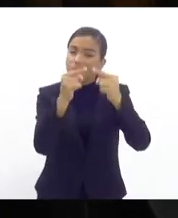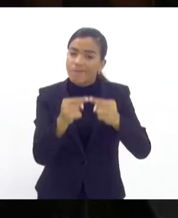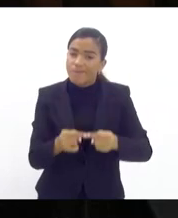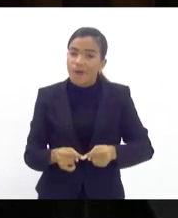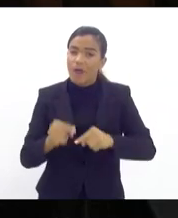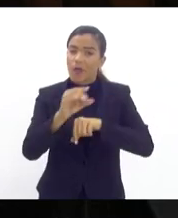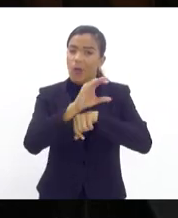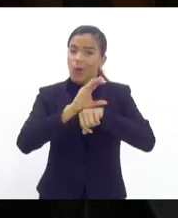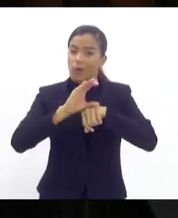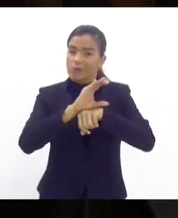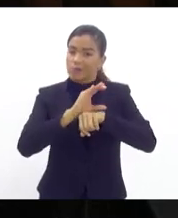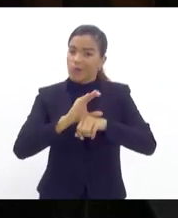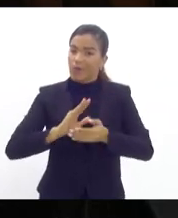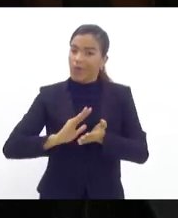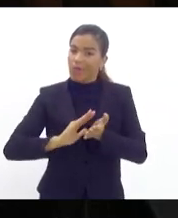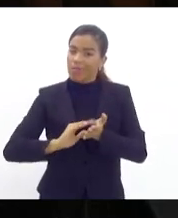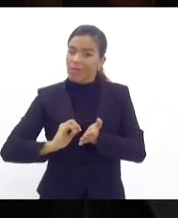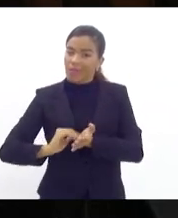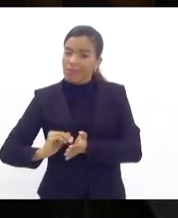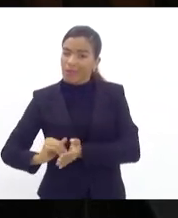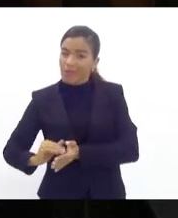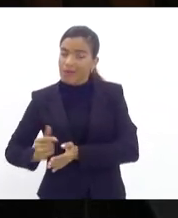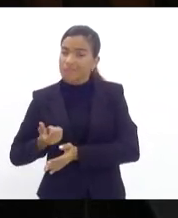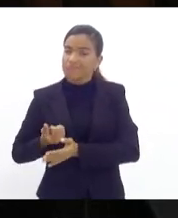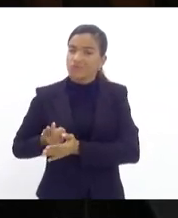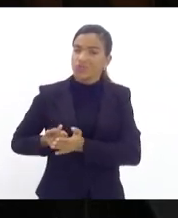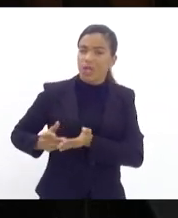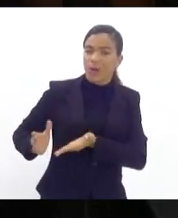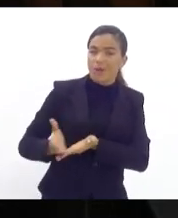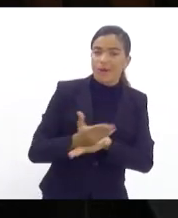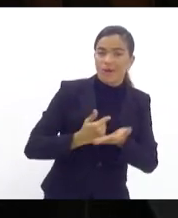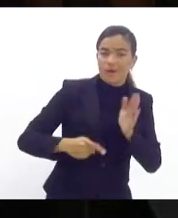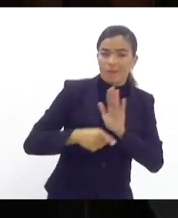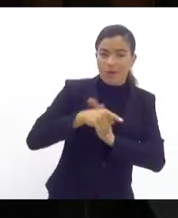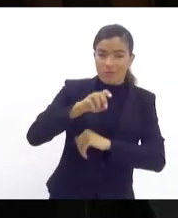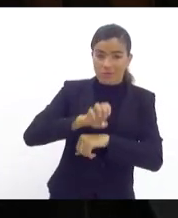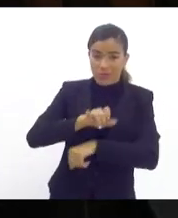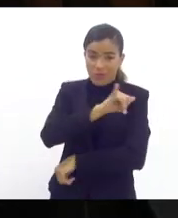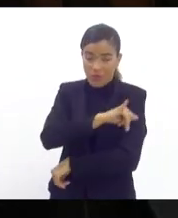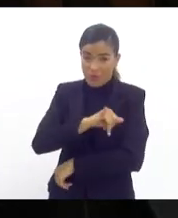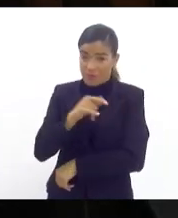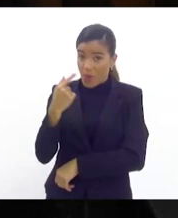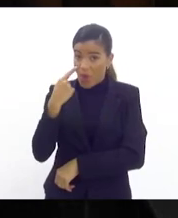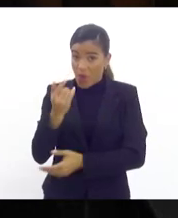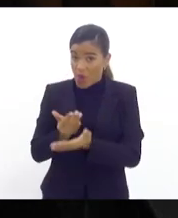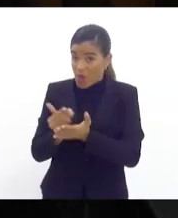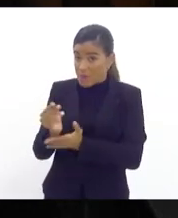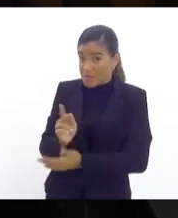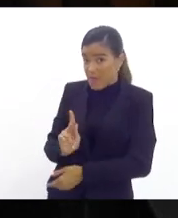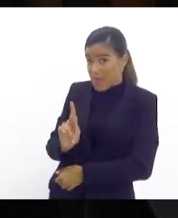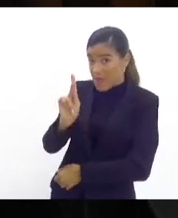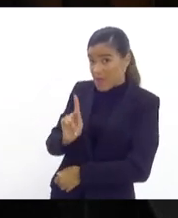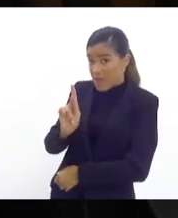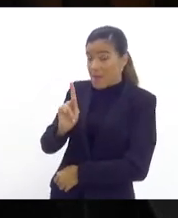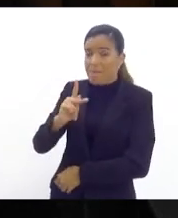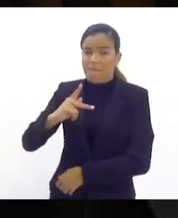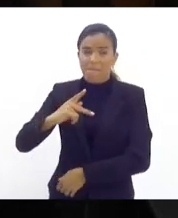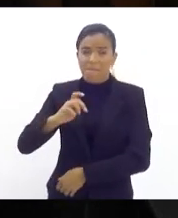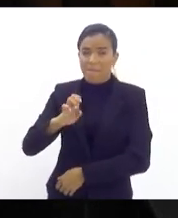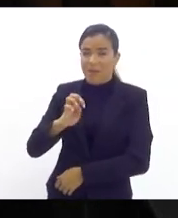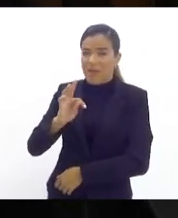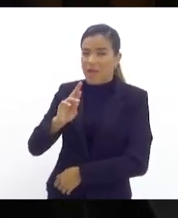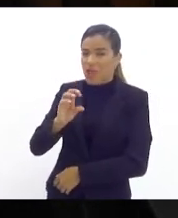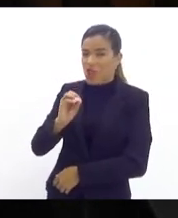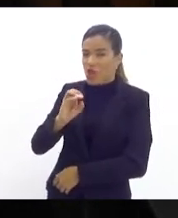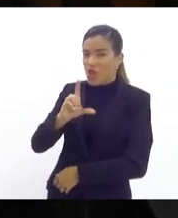dinheiro do Estado do Rio de Janeiro. Comecemos com o petróleo. na Constituição de